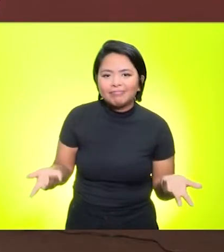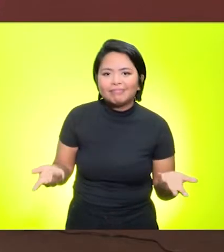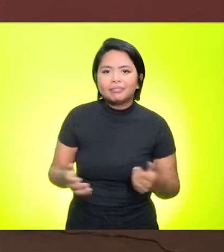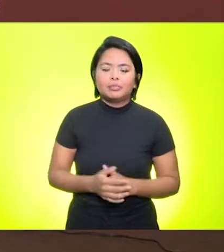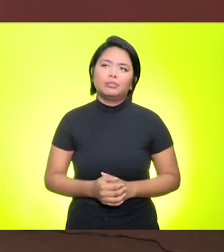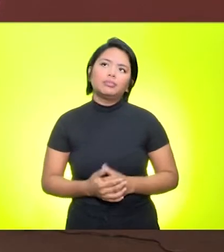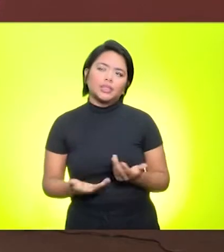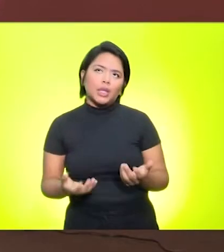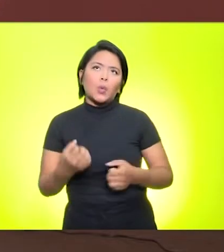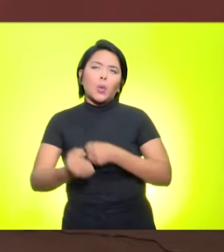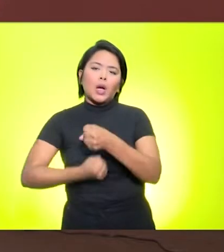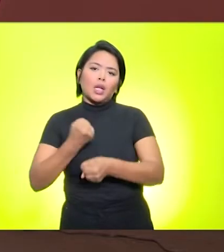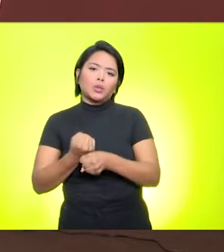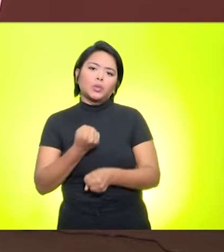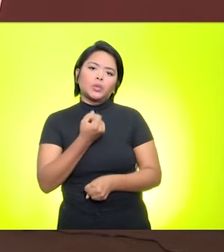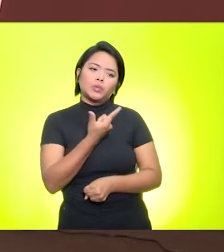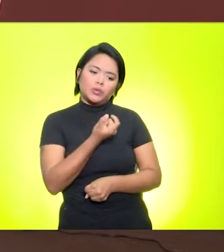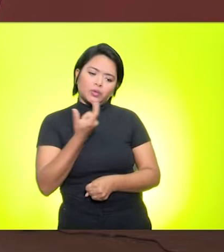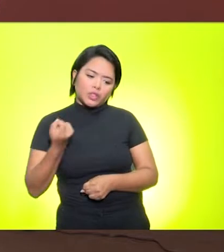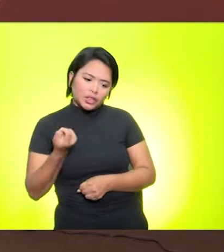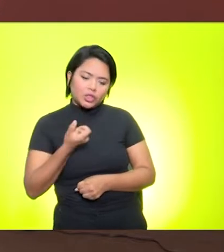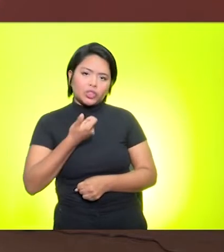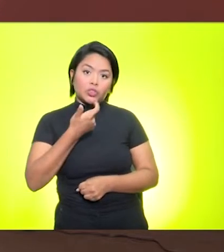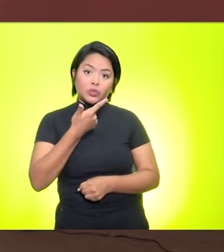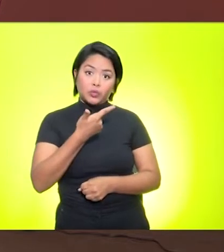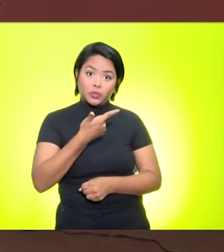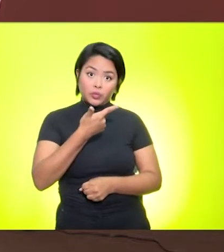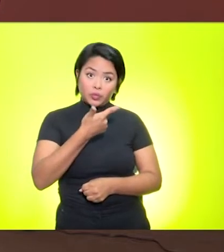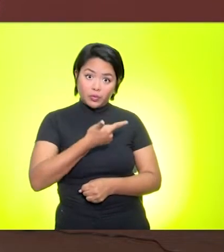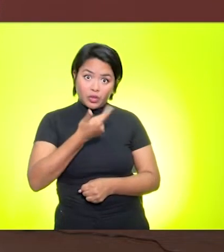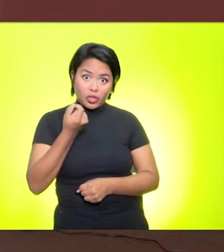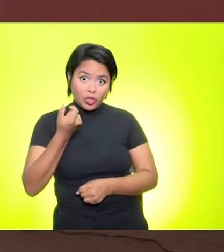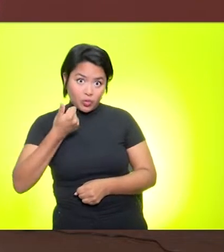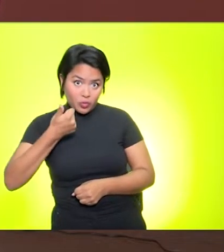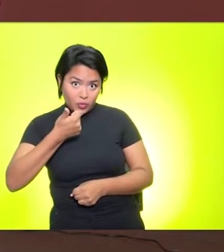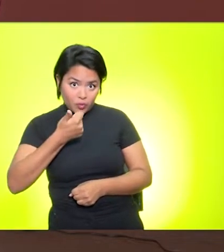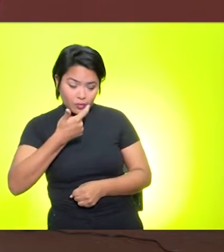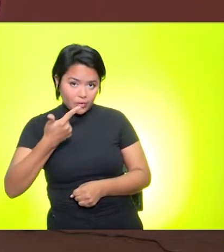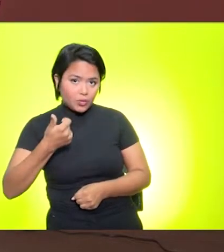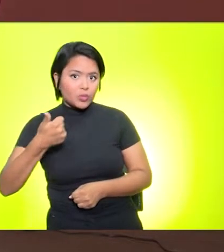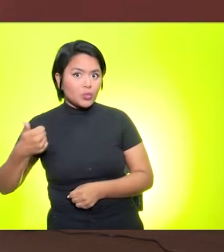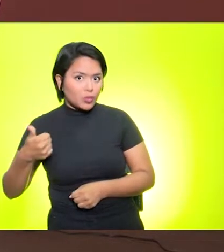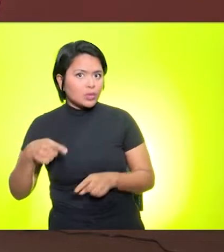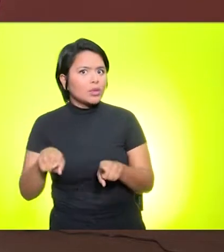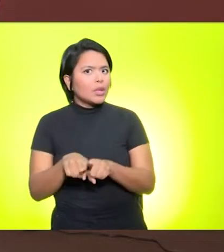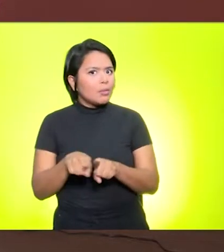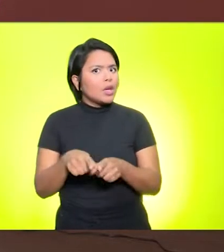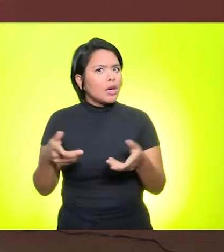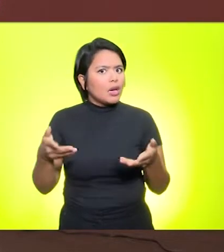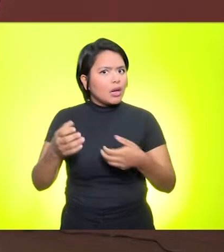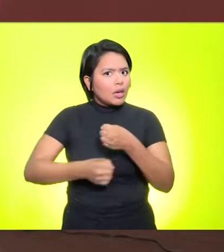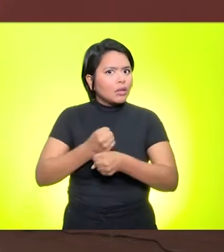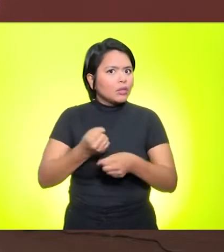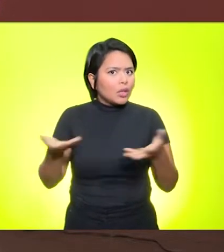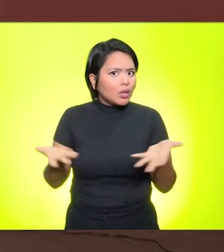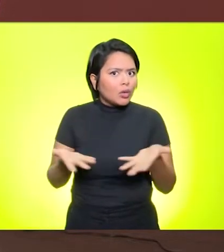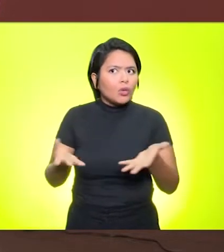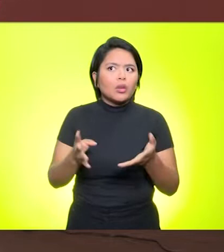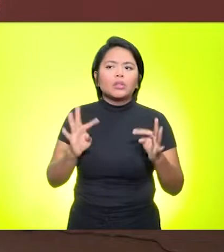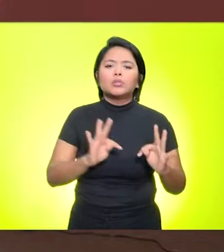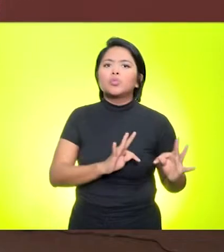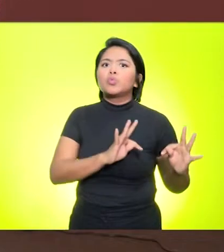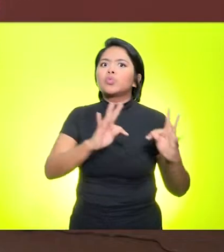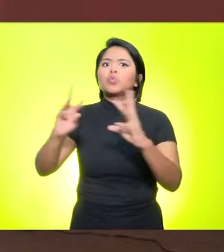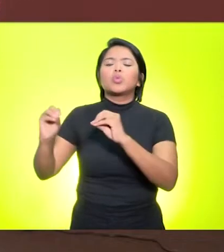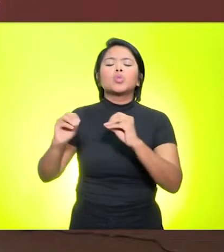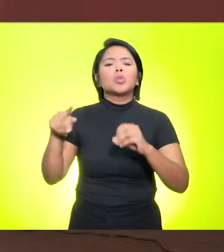os anos de 2020, 2021 e também o início aqui do ano de 2022, todos os professores foram